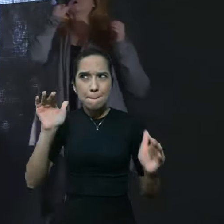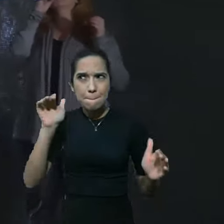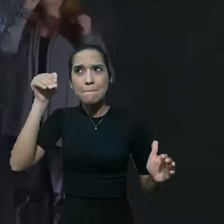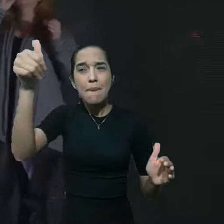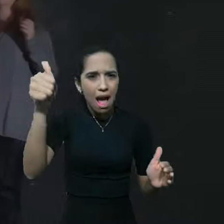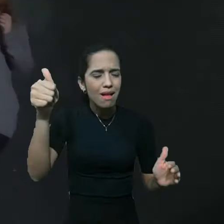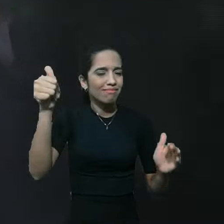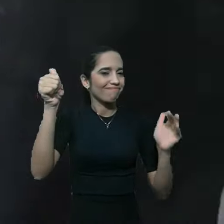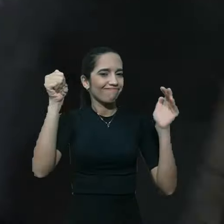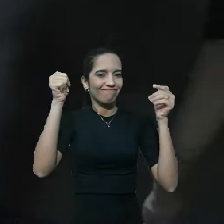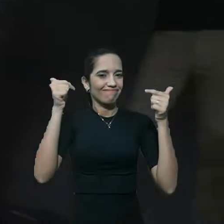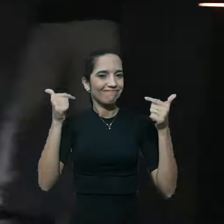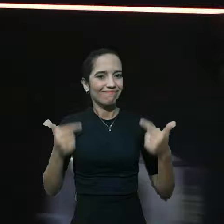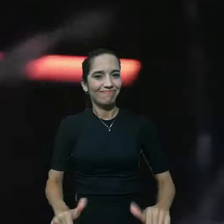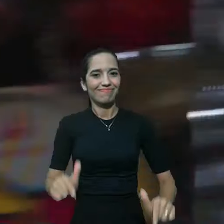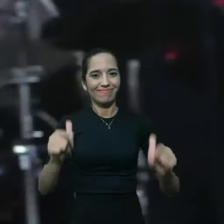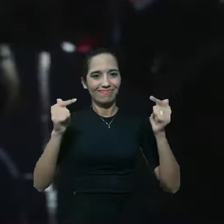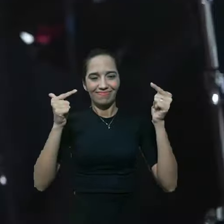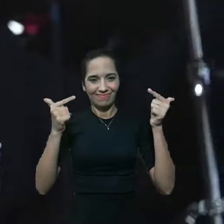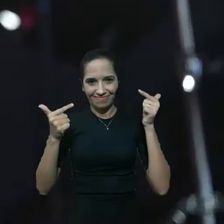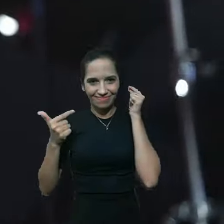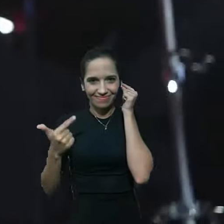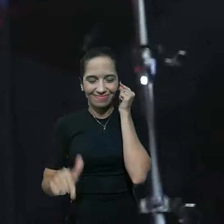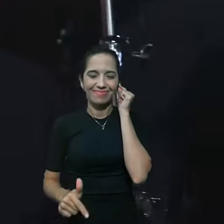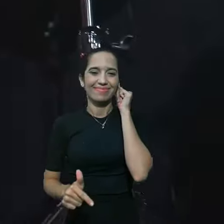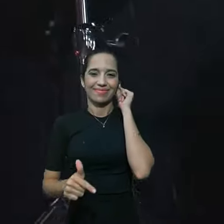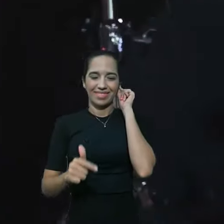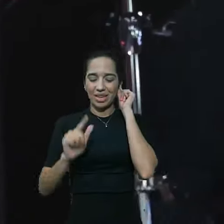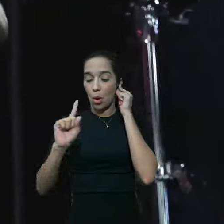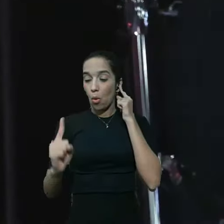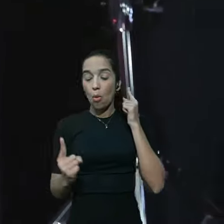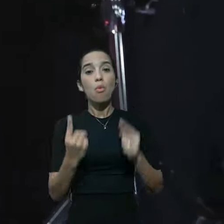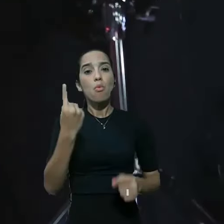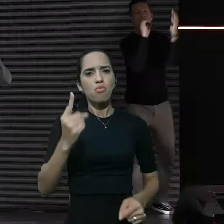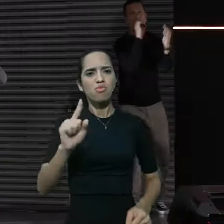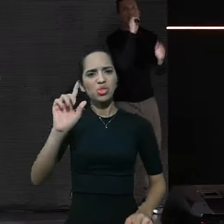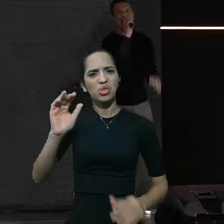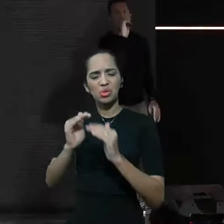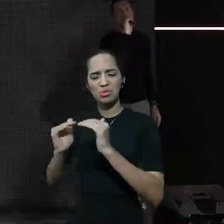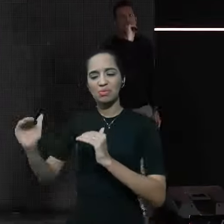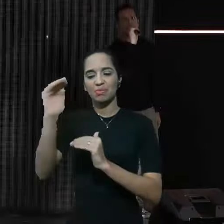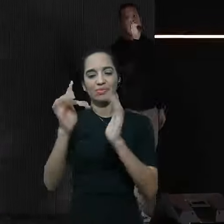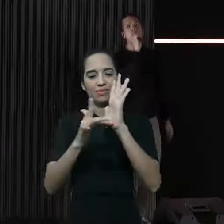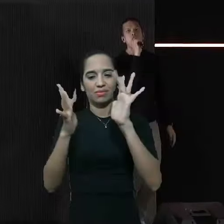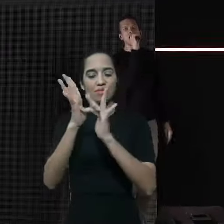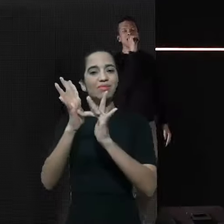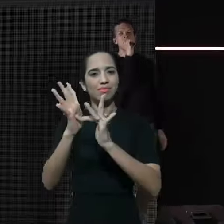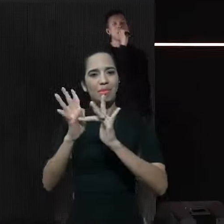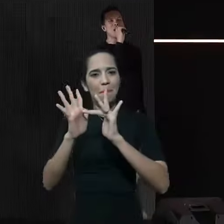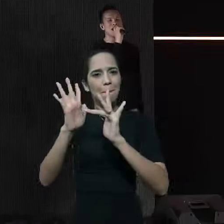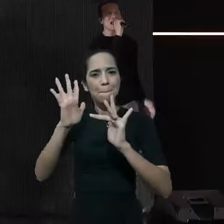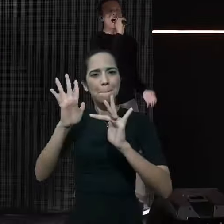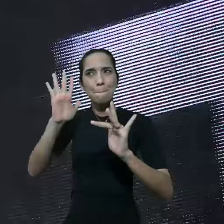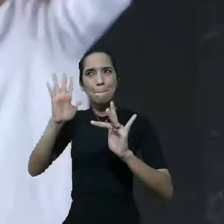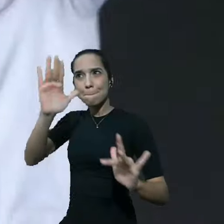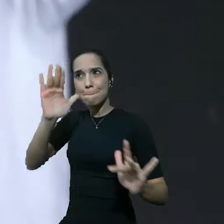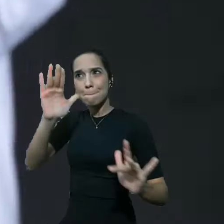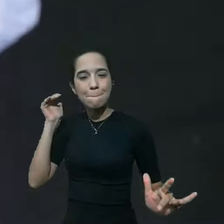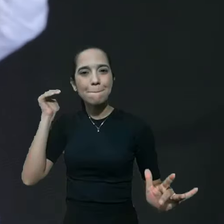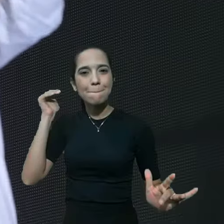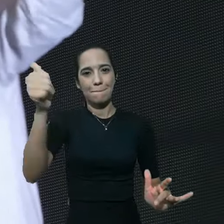Aleluia não há nada nada melhor não há